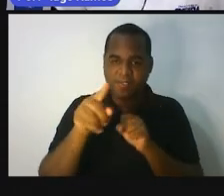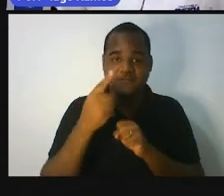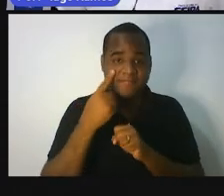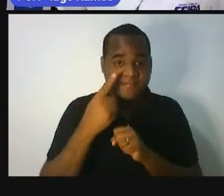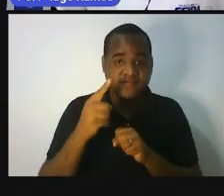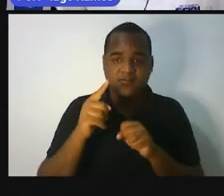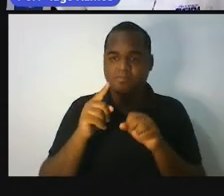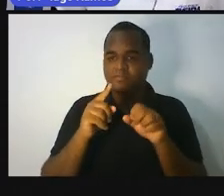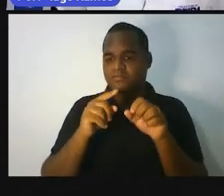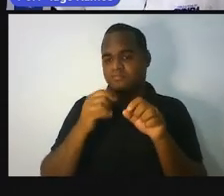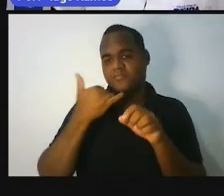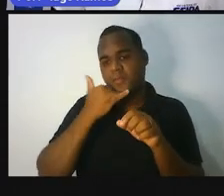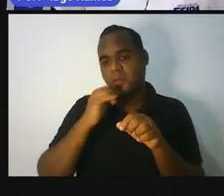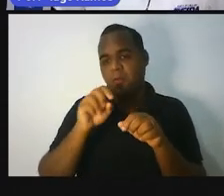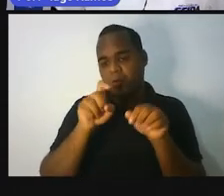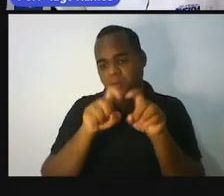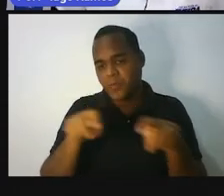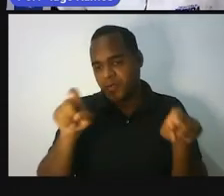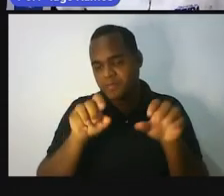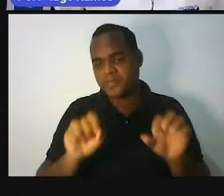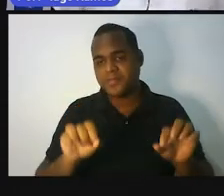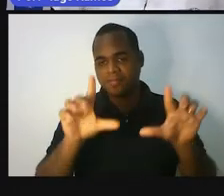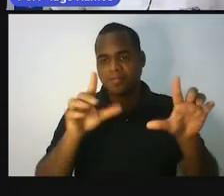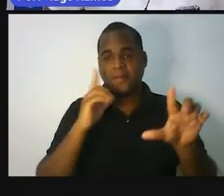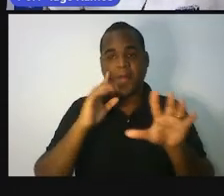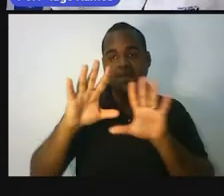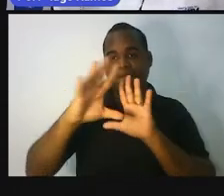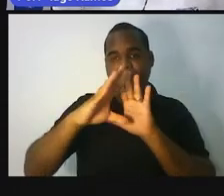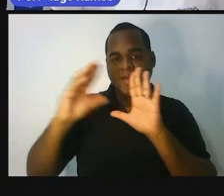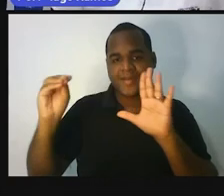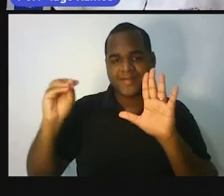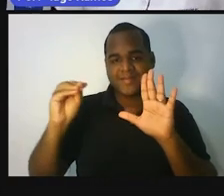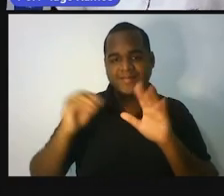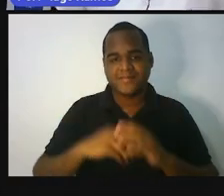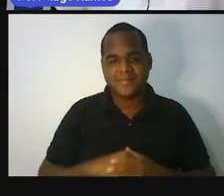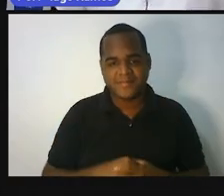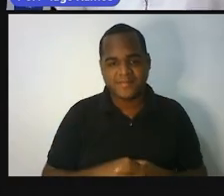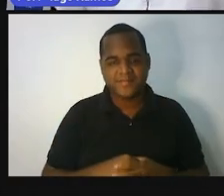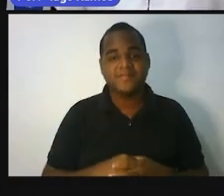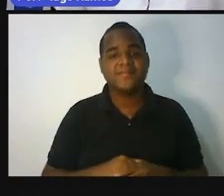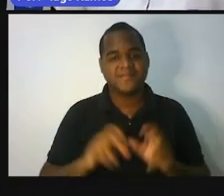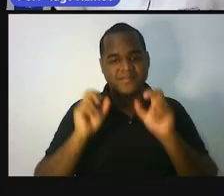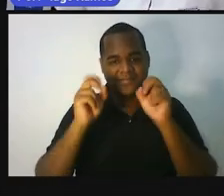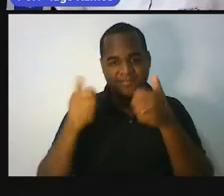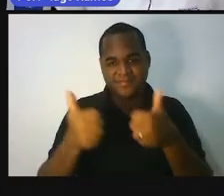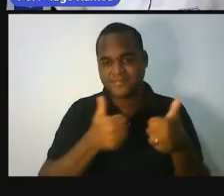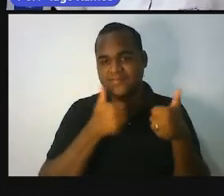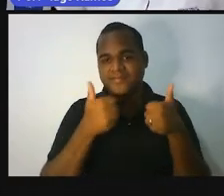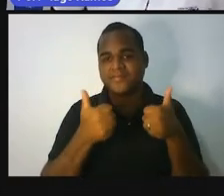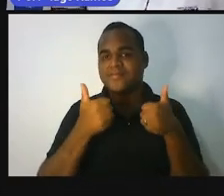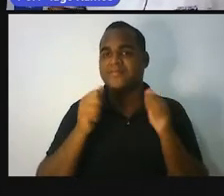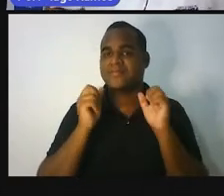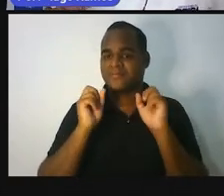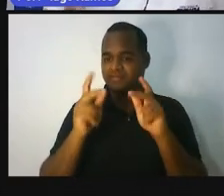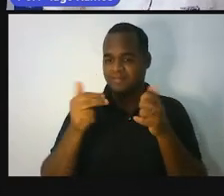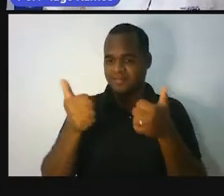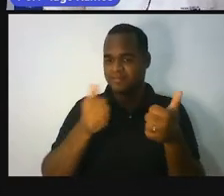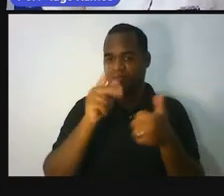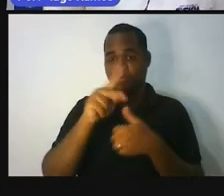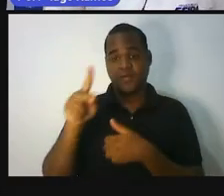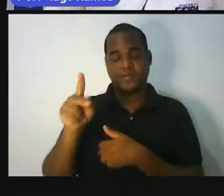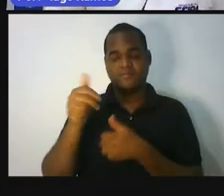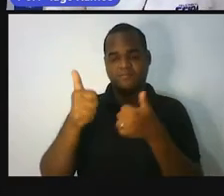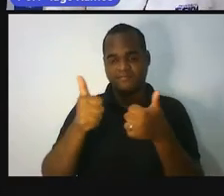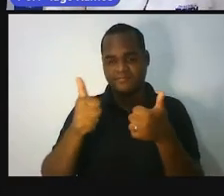celular ou pelo computador, faz um print dessa tela aí. Tá bom? Beleza, professor. Vou fazer o